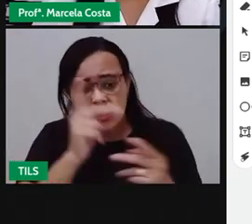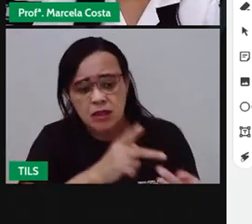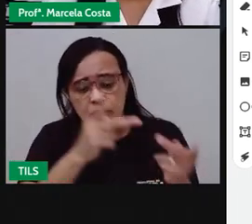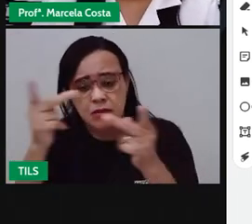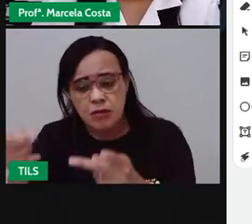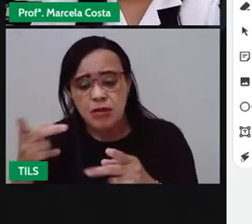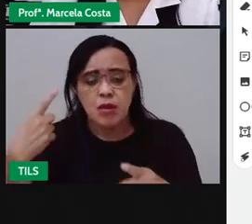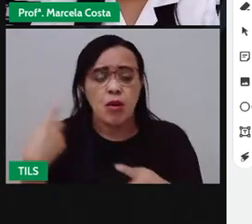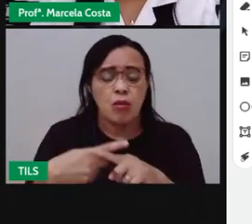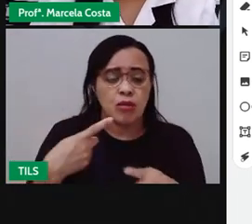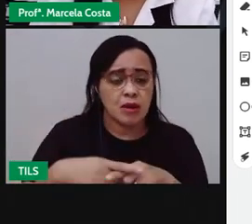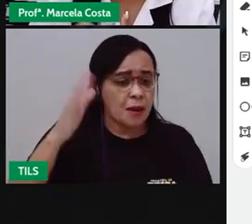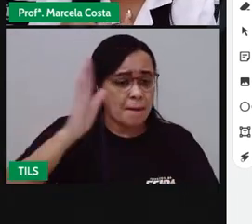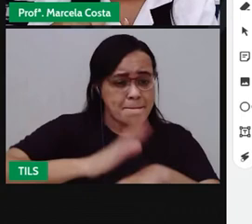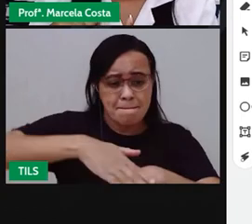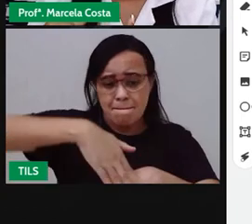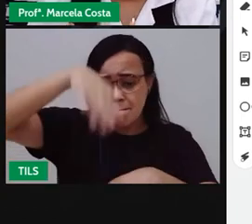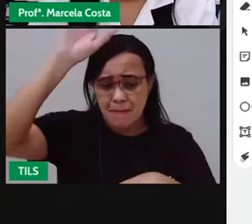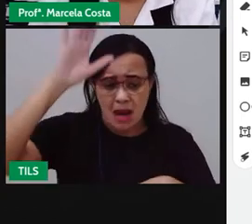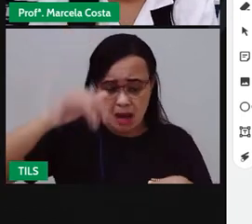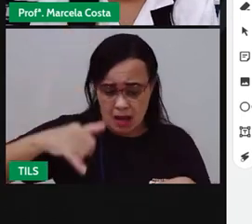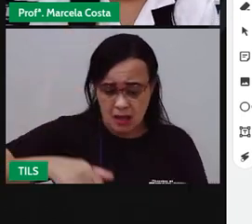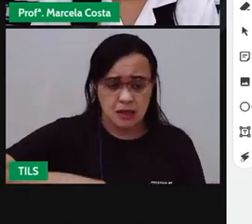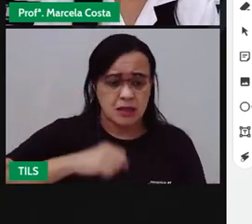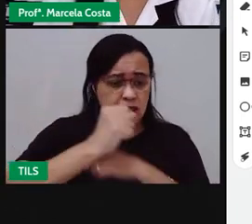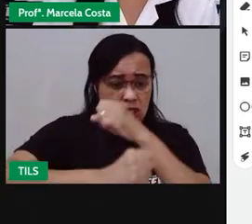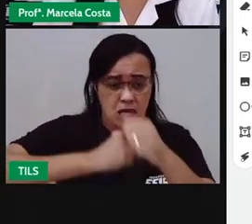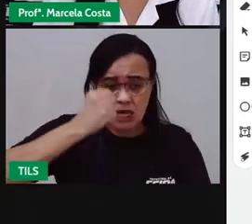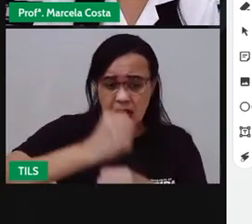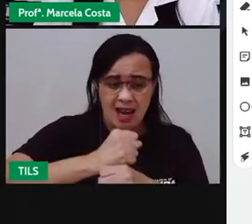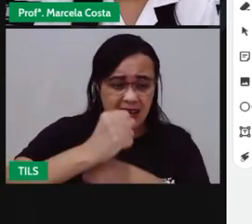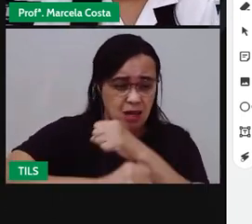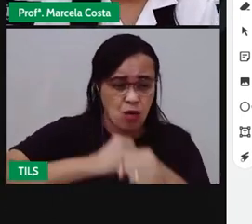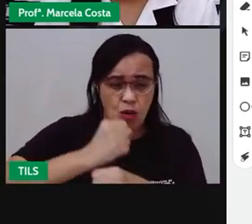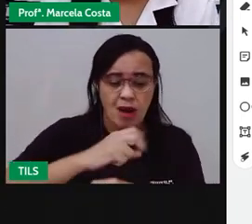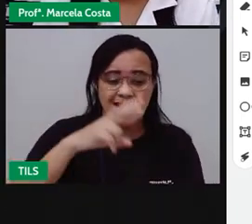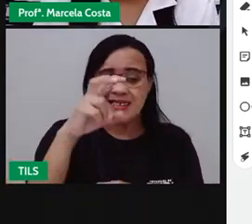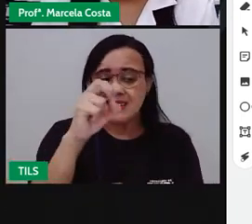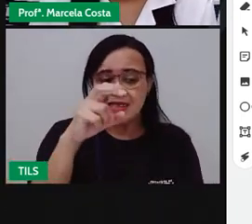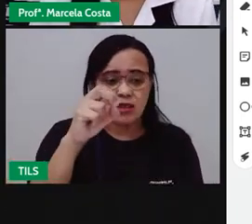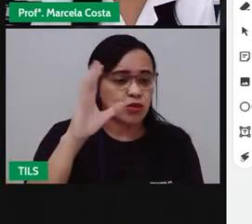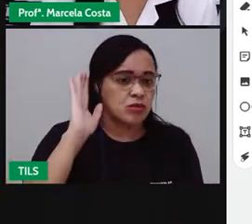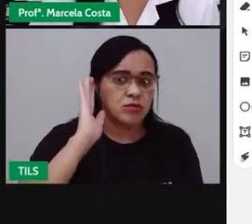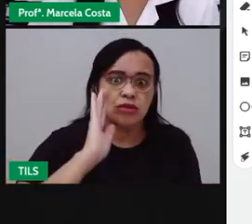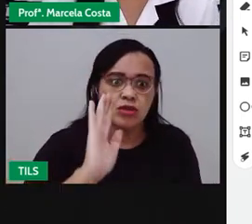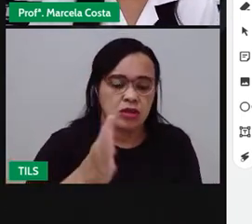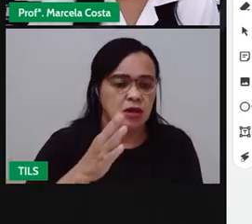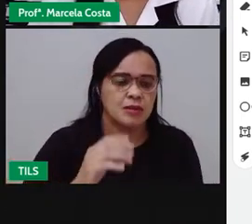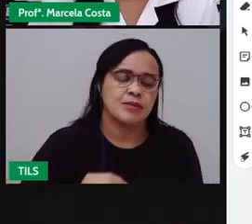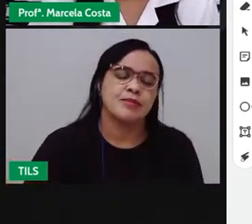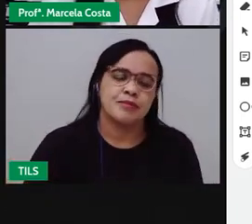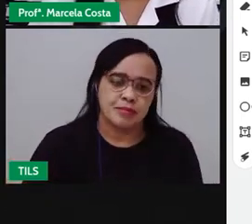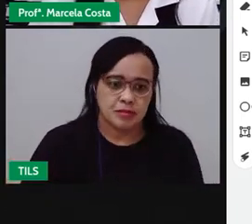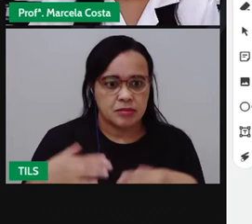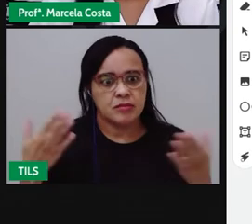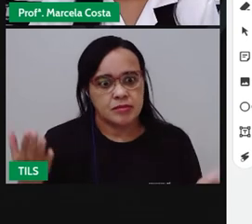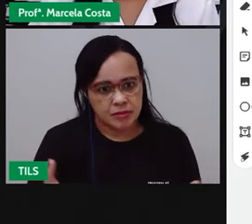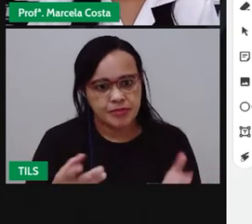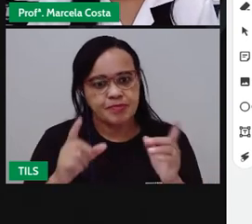desenhar aqui do jeito que eu conheço, do jeito que eu vou conseguir. Vou mostrar aqui pra vocês.